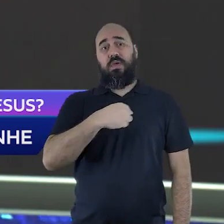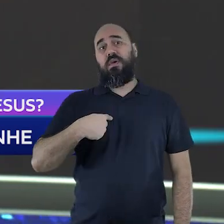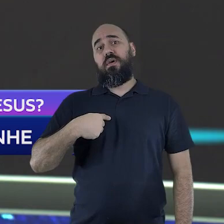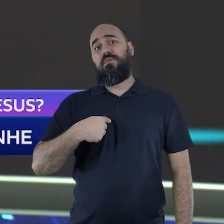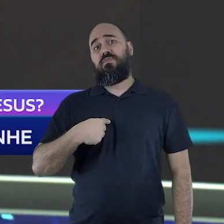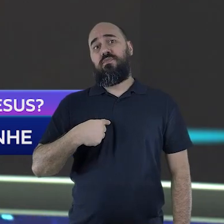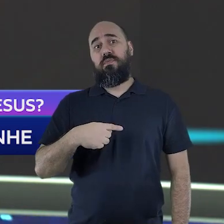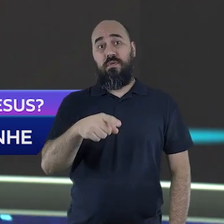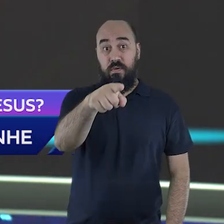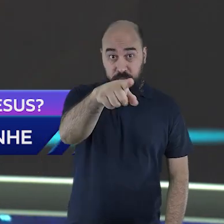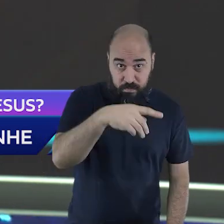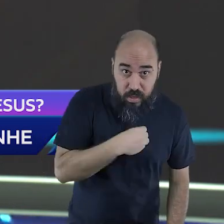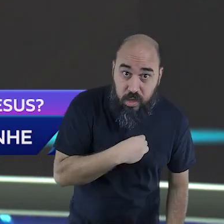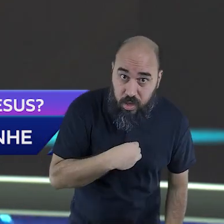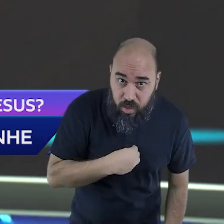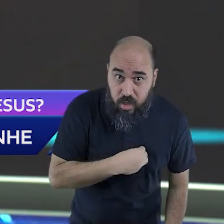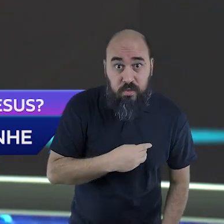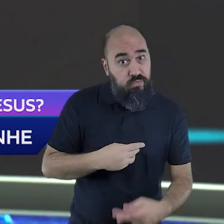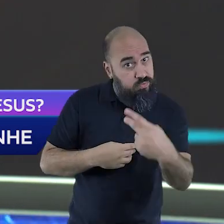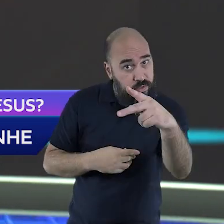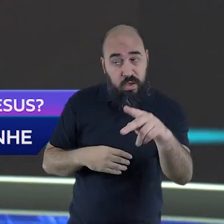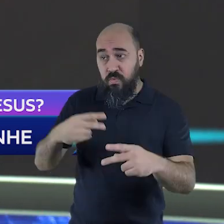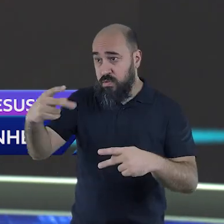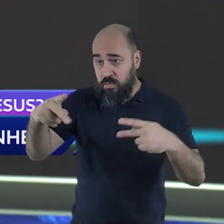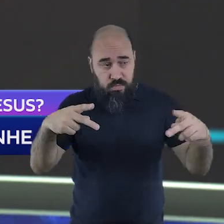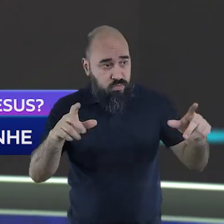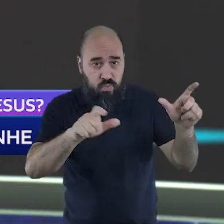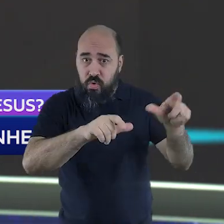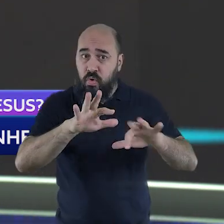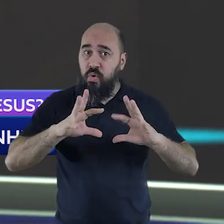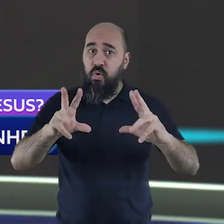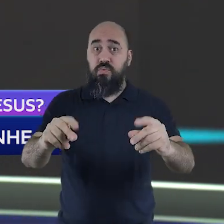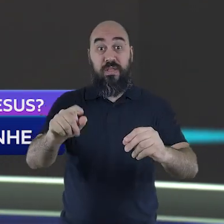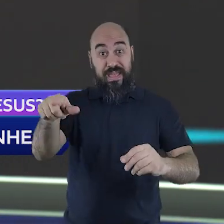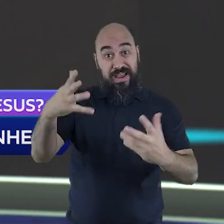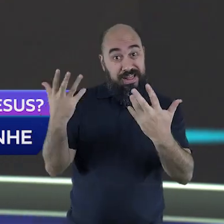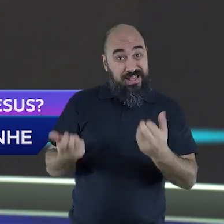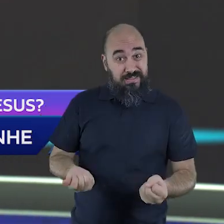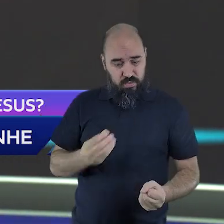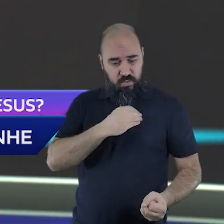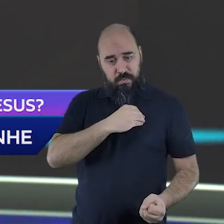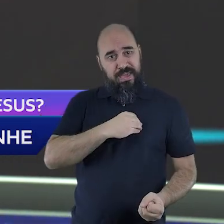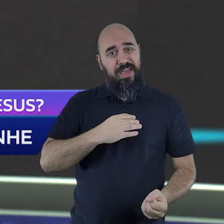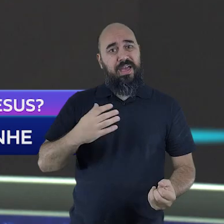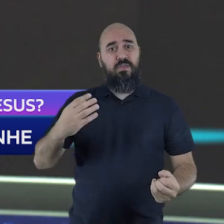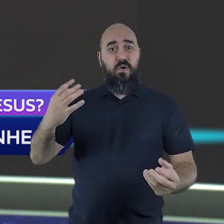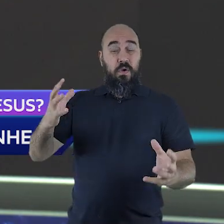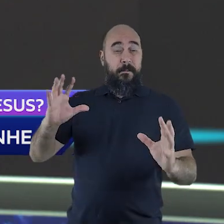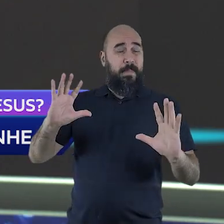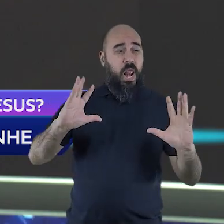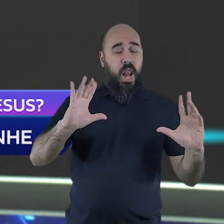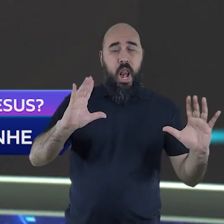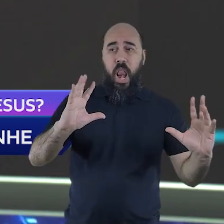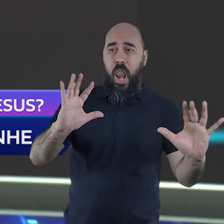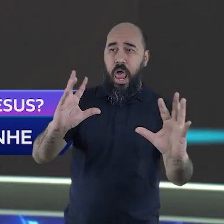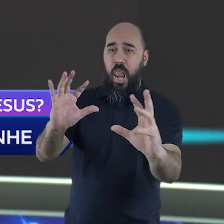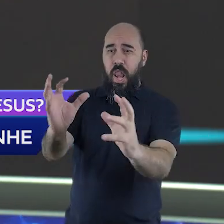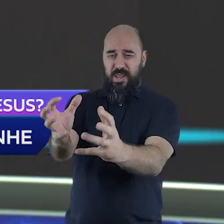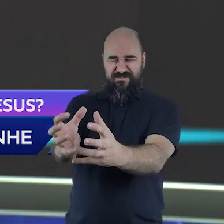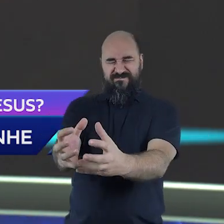infinito amor, tomar os nossos pecados sobre si e sofrer as consequências deles.